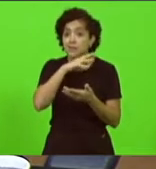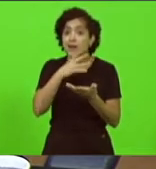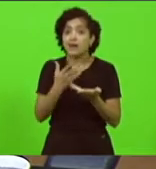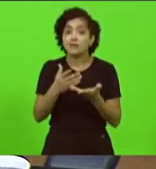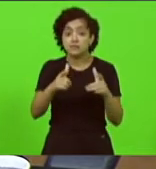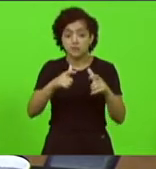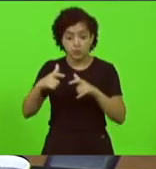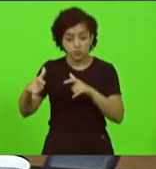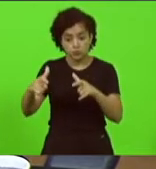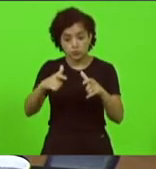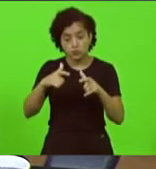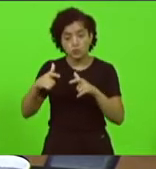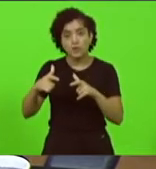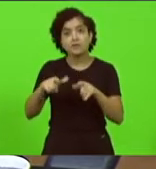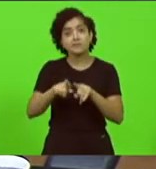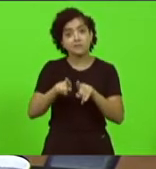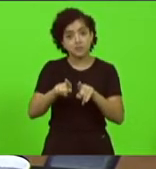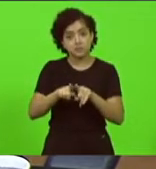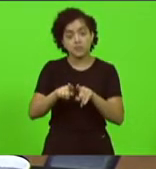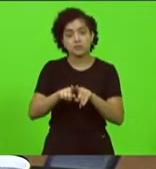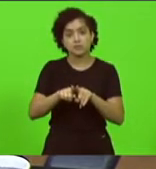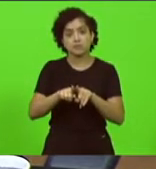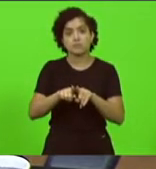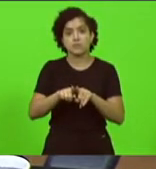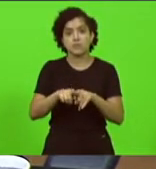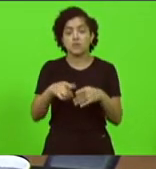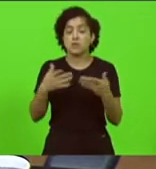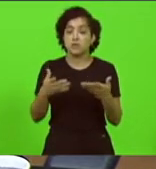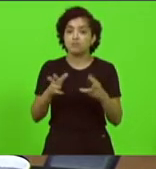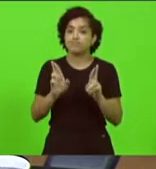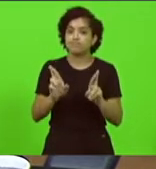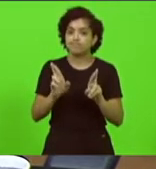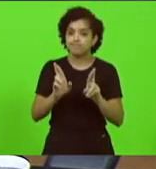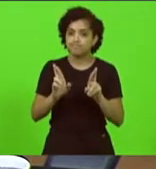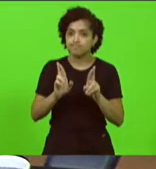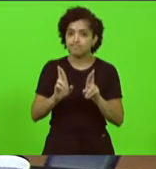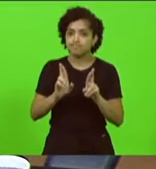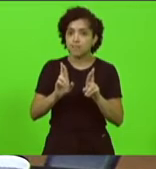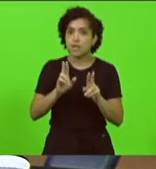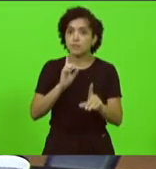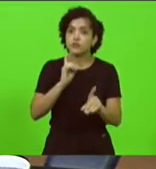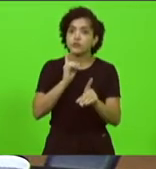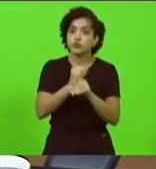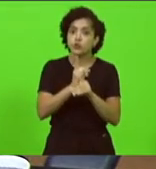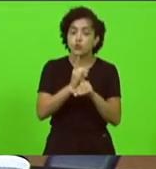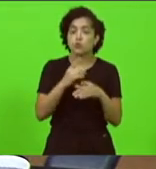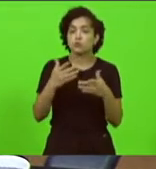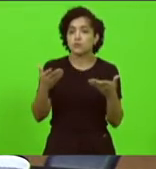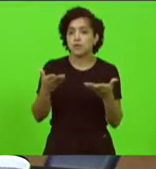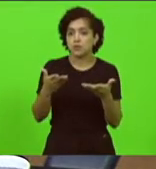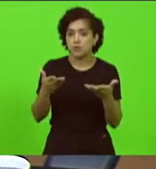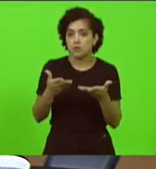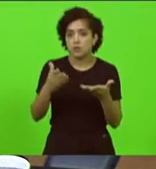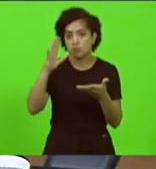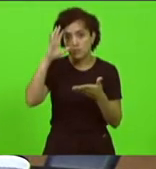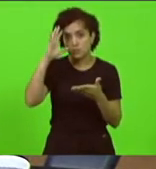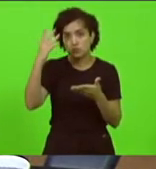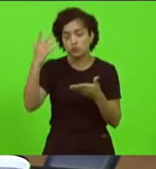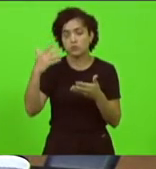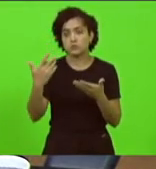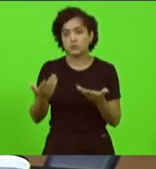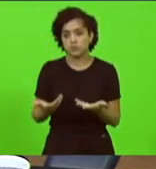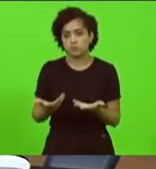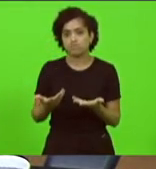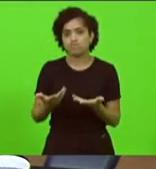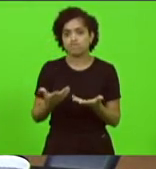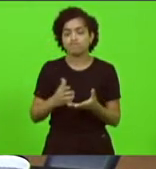urbano a população esperamos que a gente consiga encontrar algumas soluções para amenizar esse efeito da estiagem que está castigando